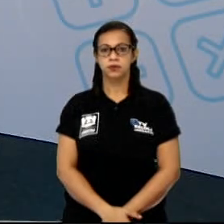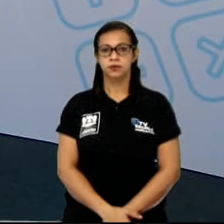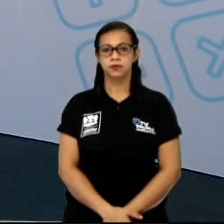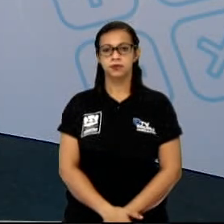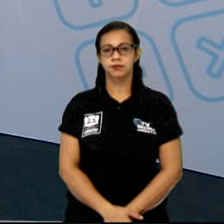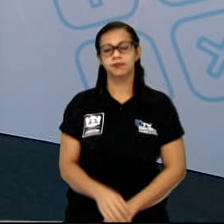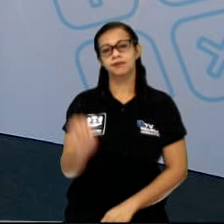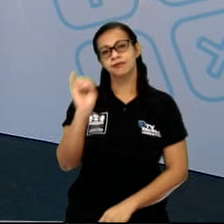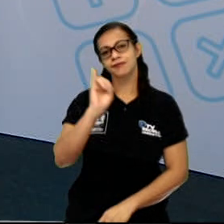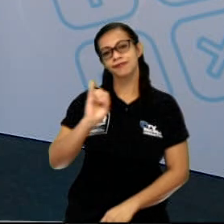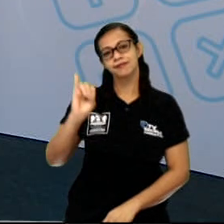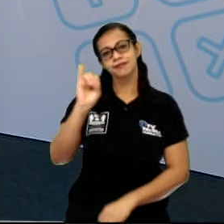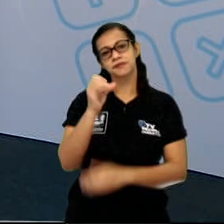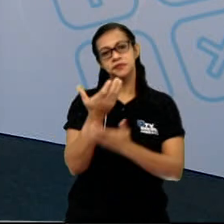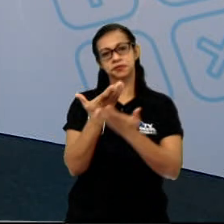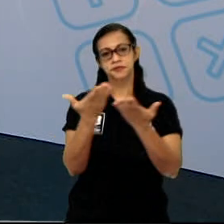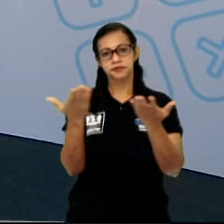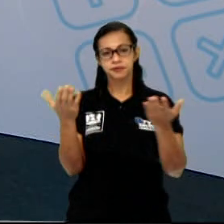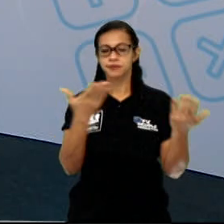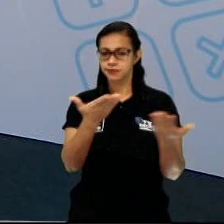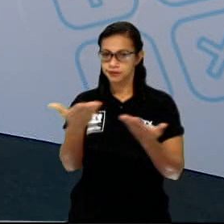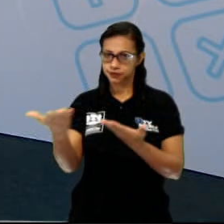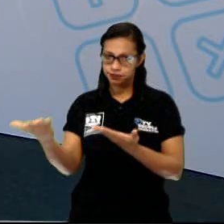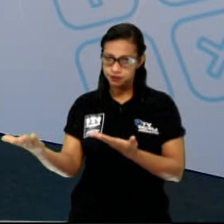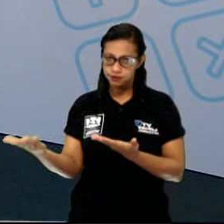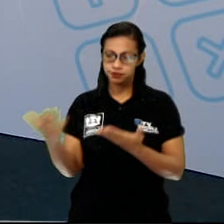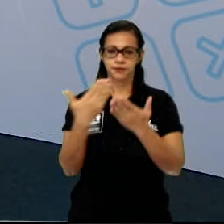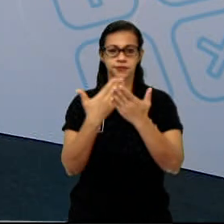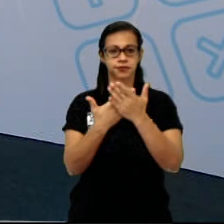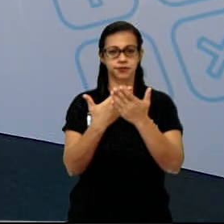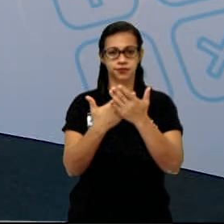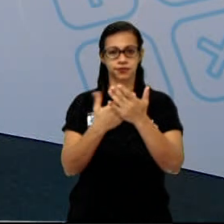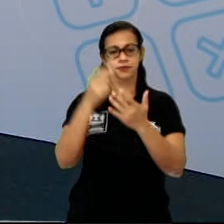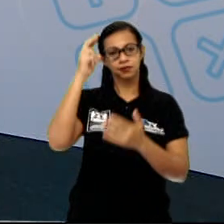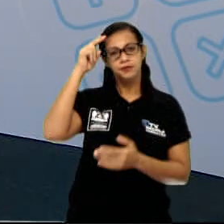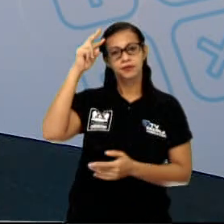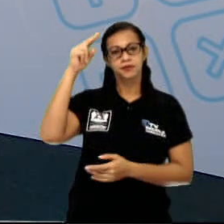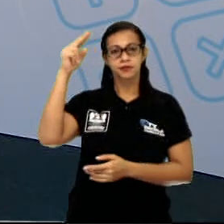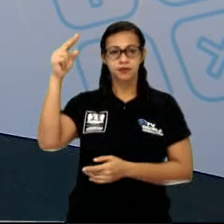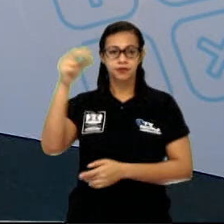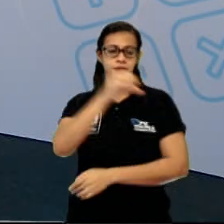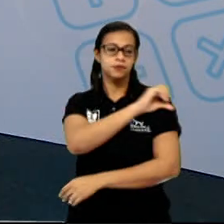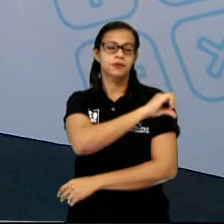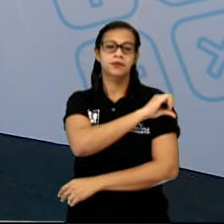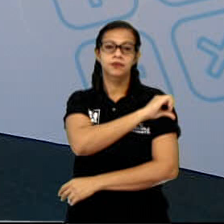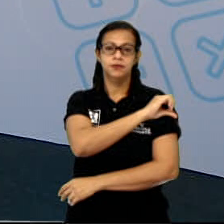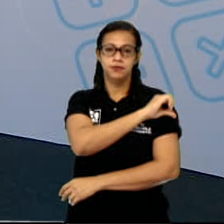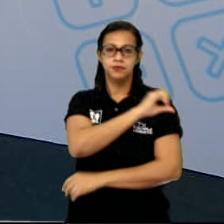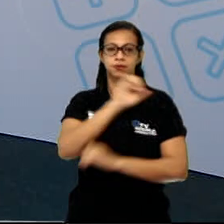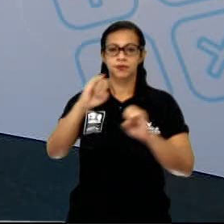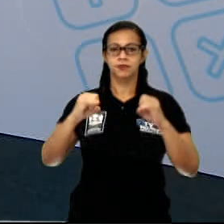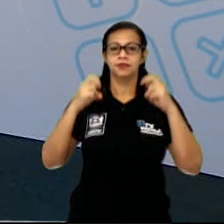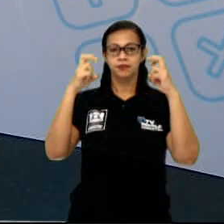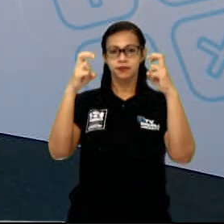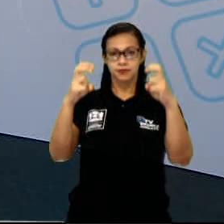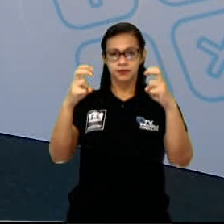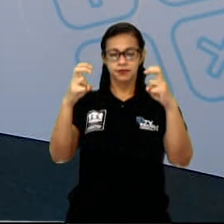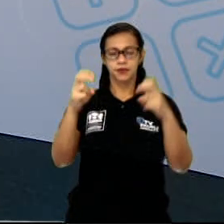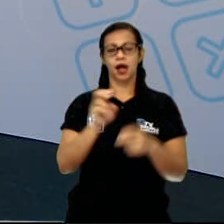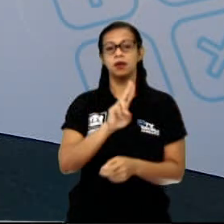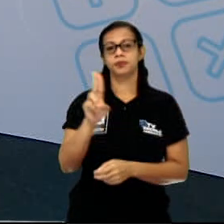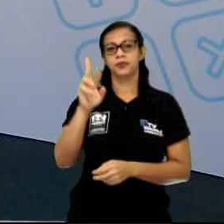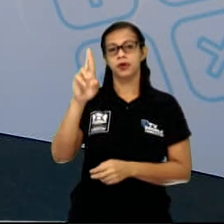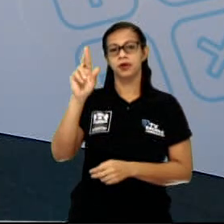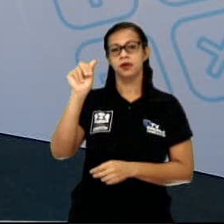Olá, estudante! Seja bem-vindo à nossa aula de história do nono ano do projeto TV Escola Jaboatão. Eu me chamo